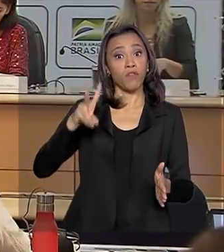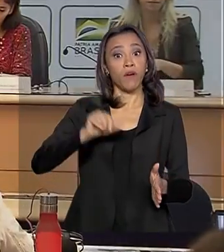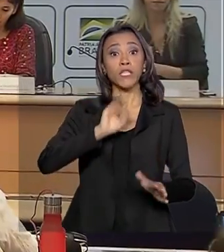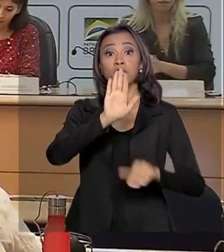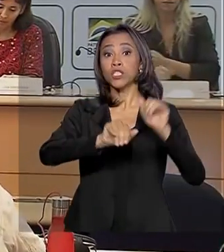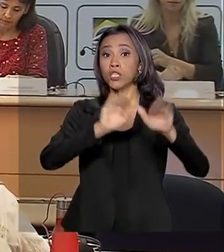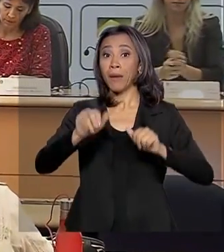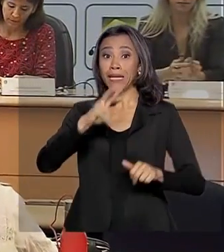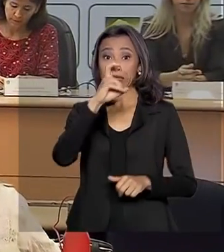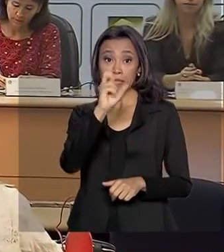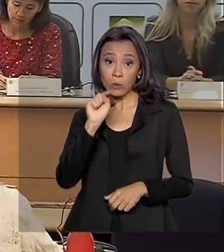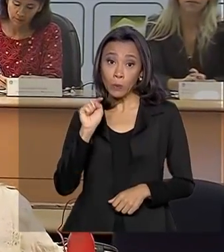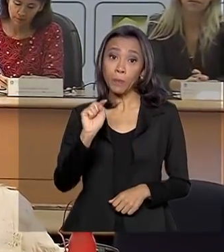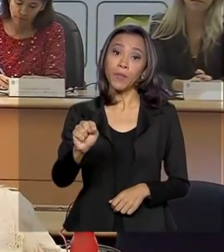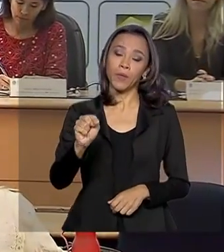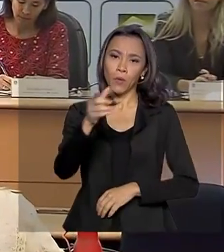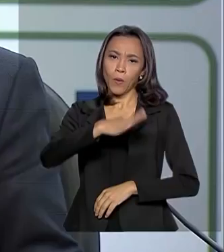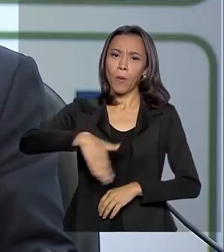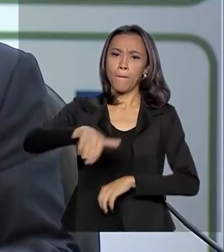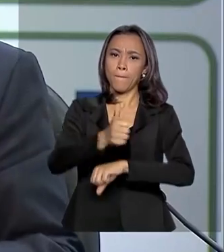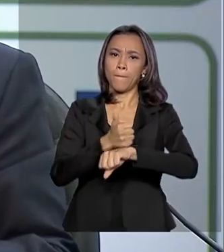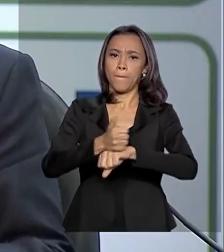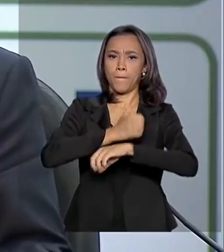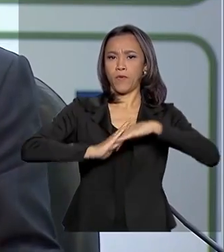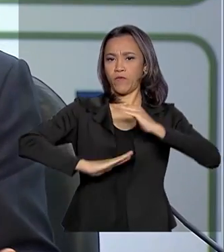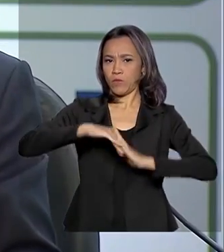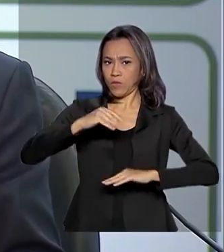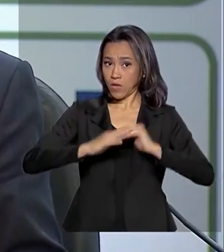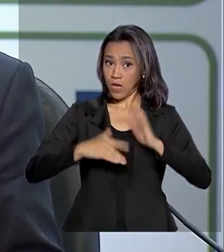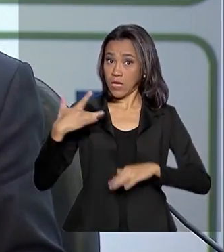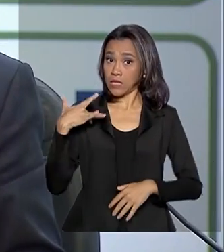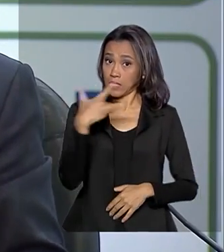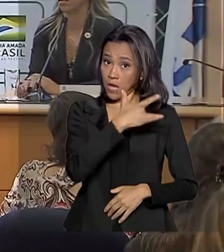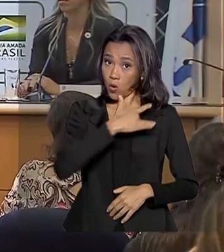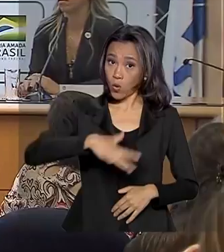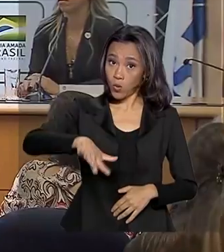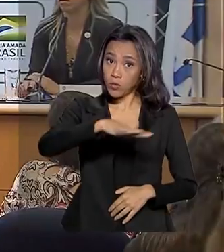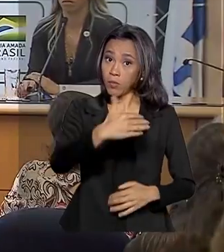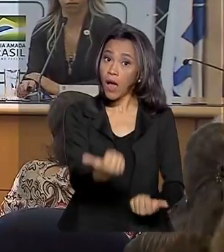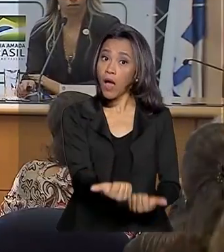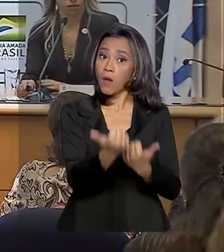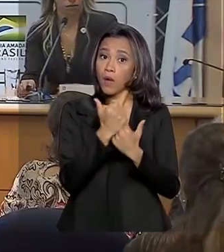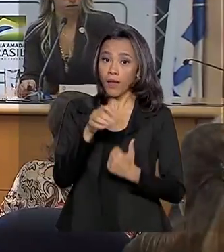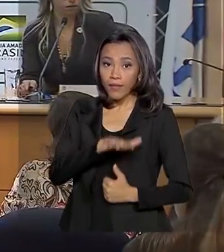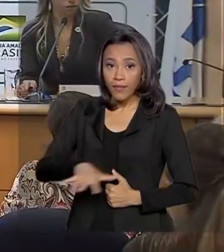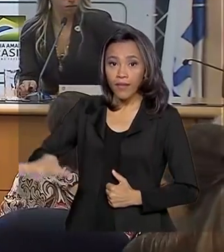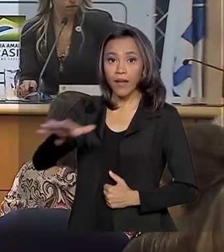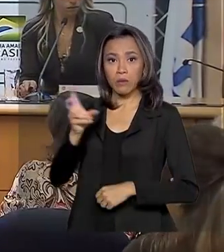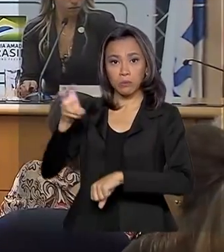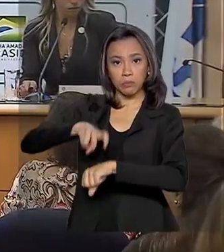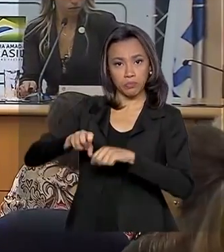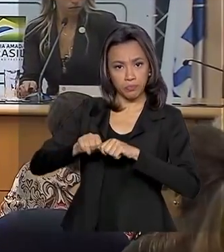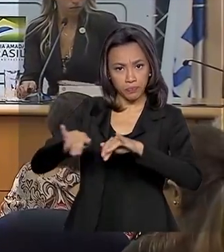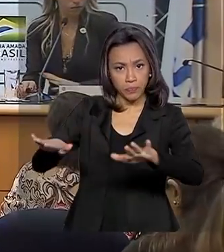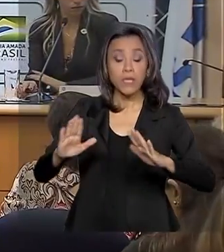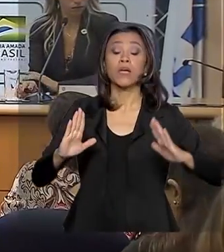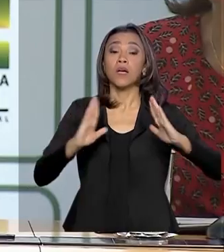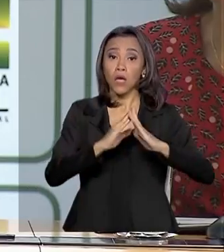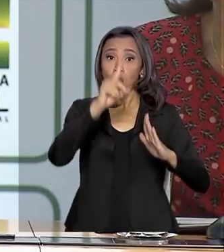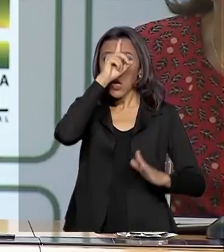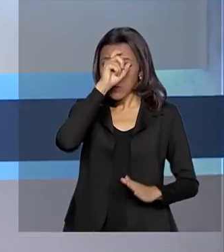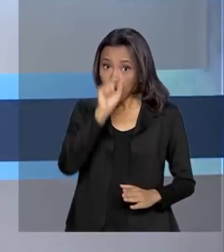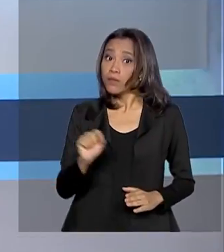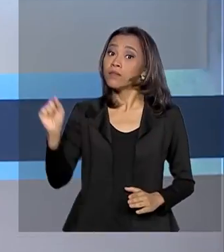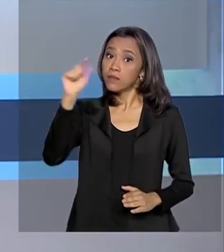5 mil profissionais de saúde para ajudar na assistência ao coronavírus no Brasil. Postos de saúde também terão horário